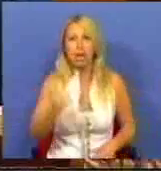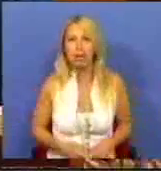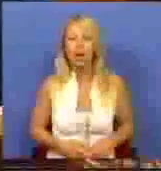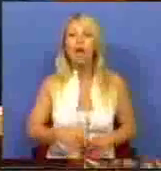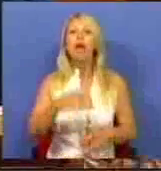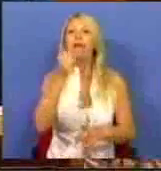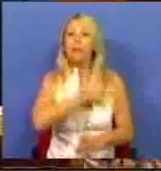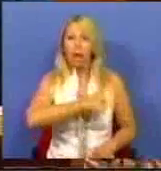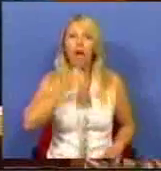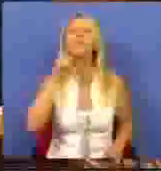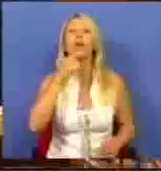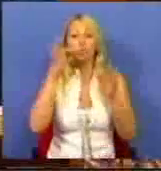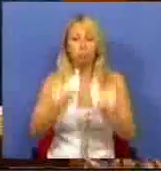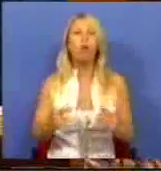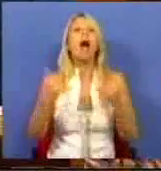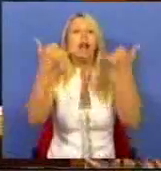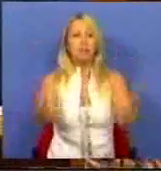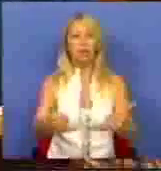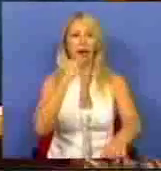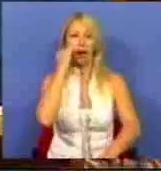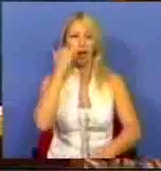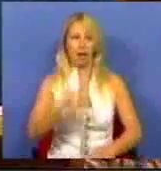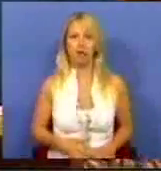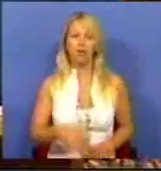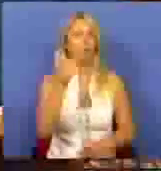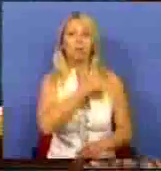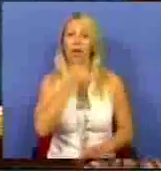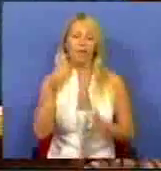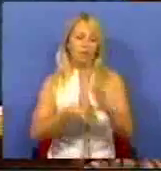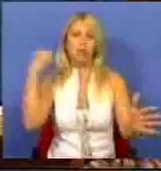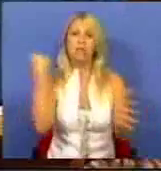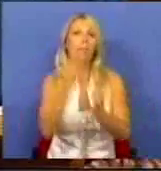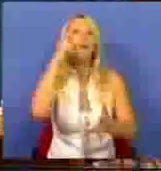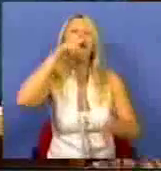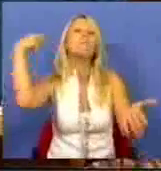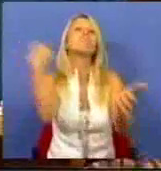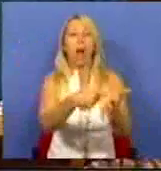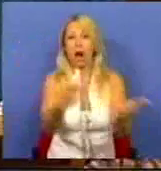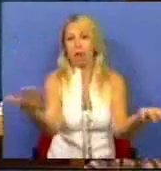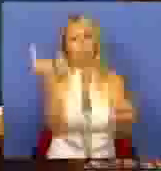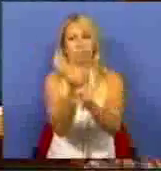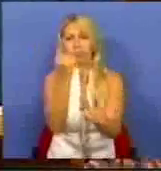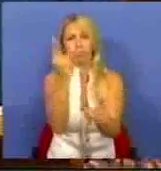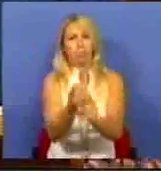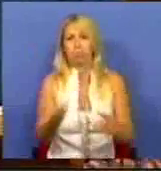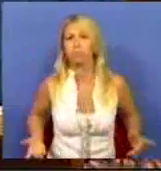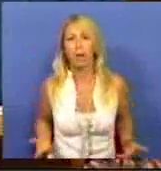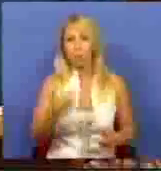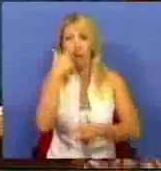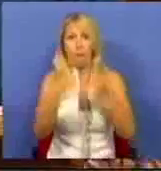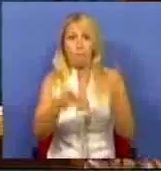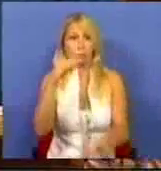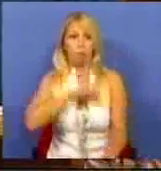assegurados para depois da crise, sacrifícios como sempre a serem pagos pelos do costume, os trabalhadores assalariados,